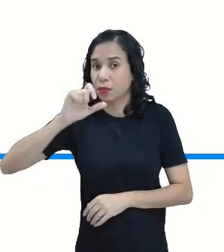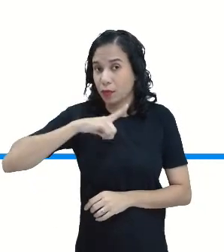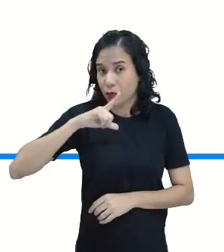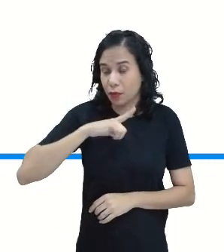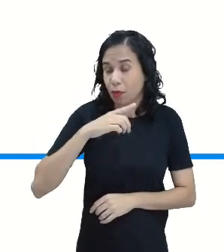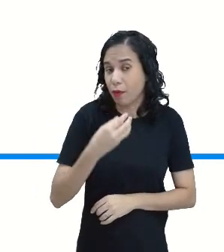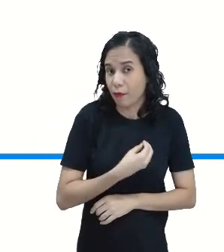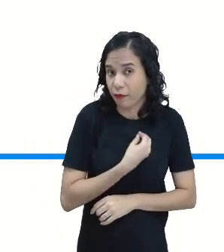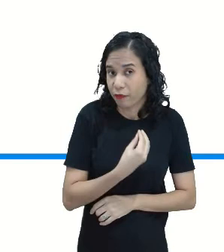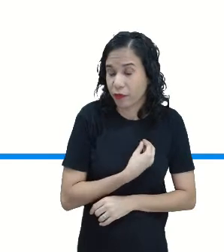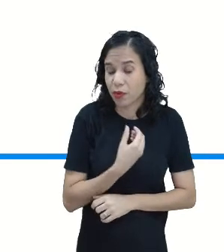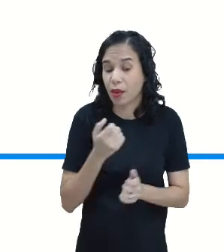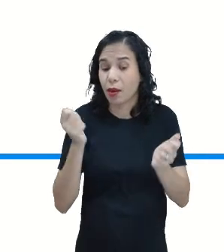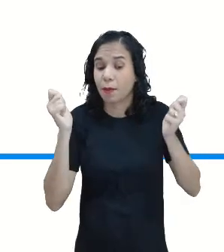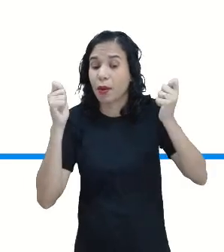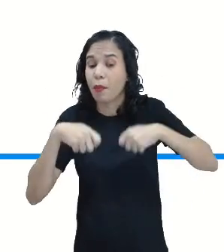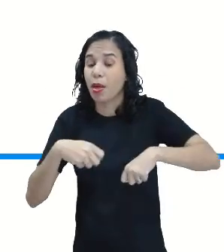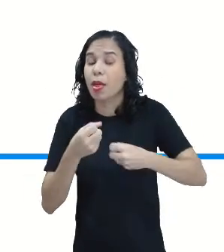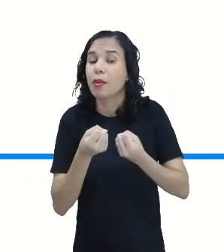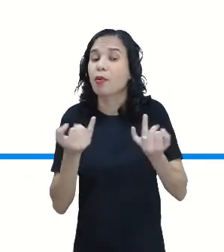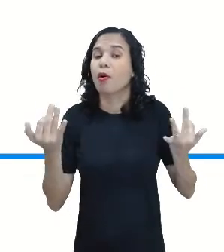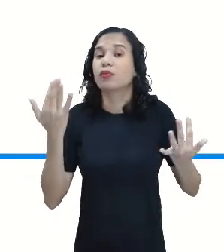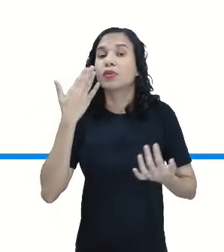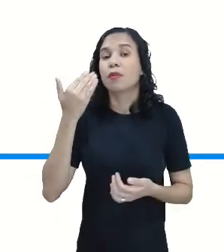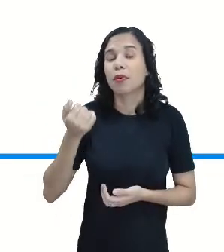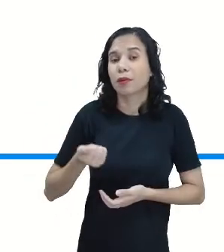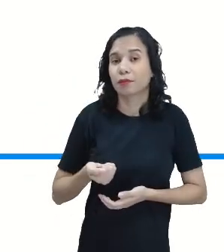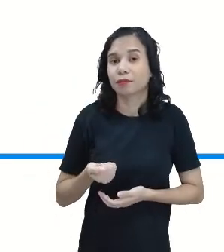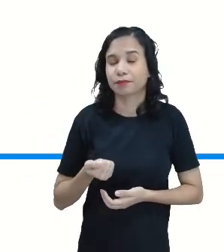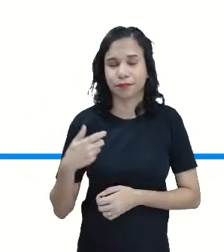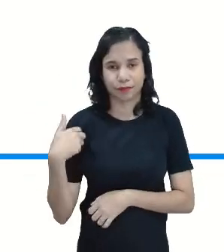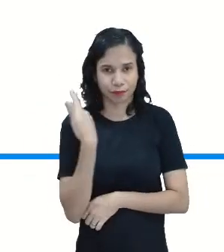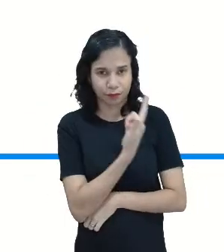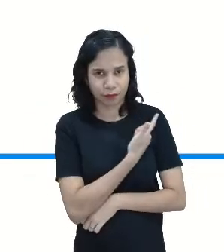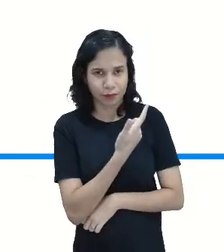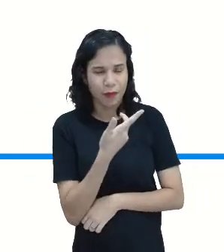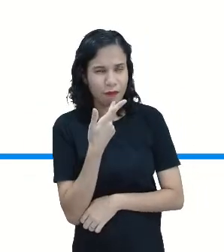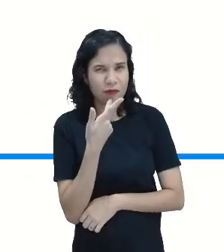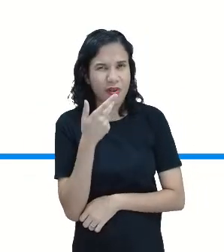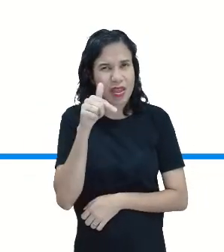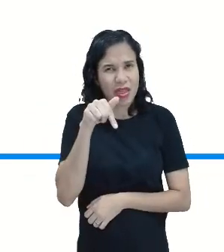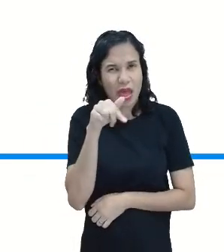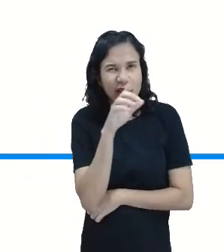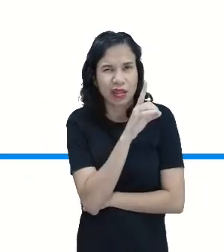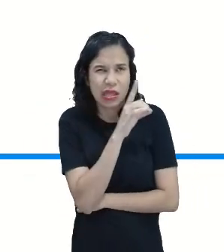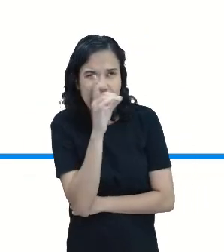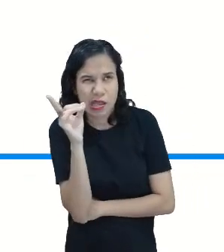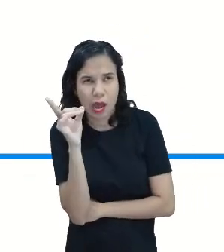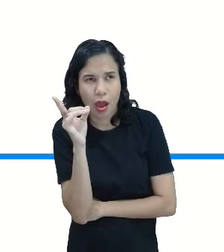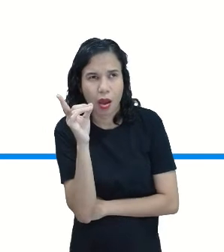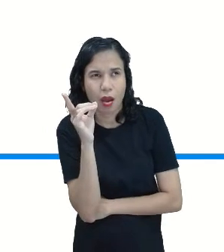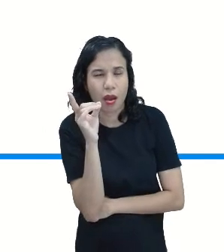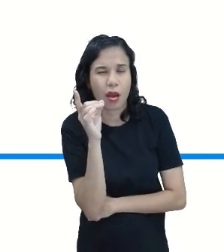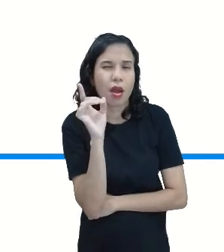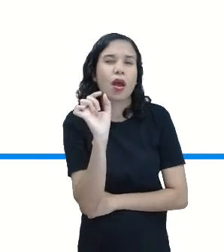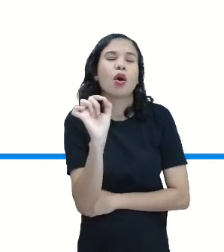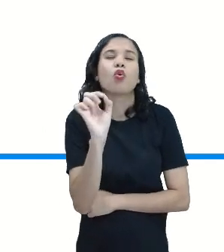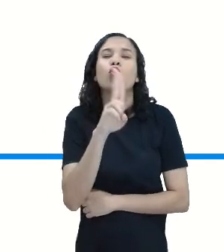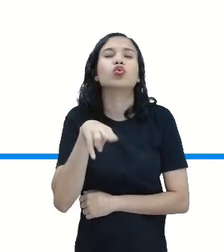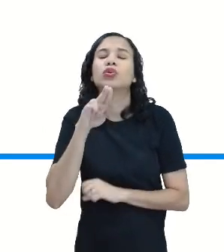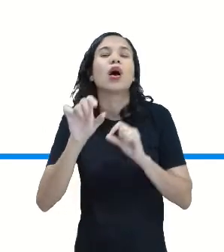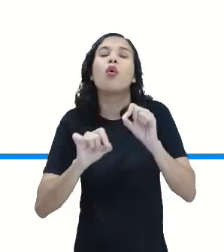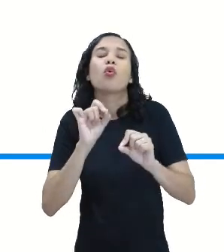utilizada na passagem do tempo? Quando a gente falou aí em sete dias, qual é a medida, qual é a